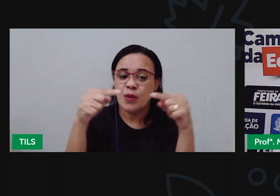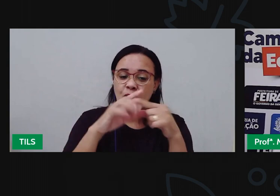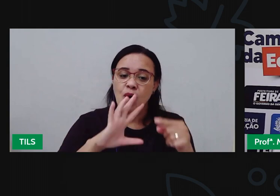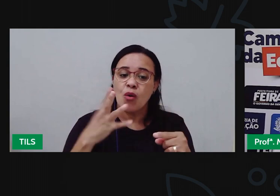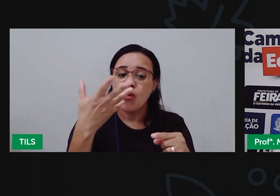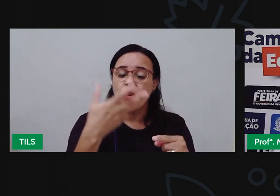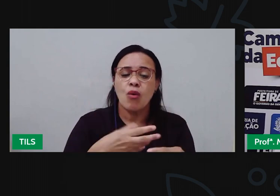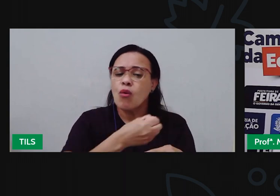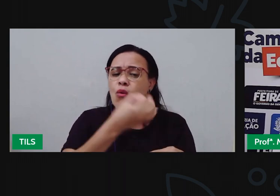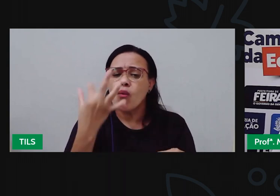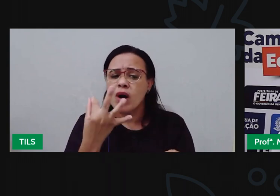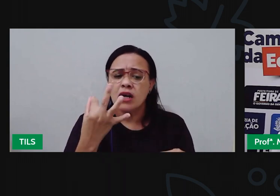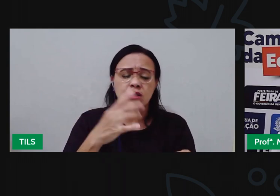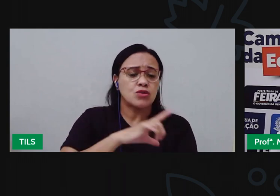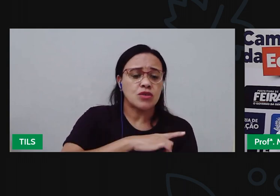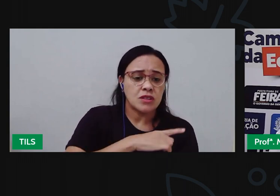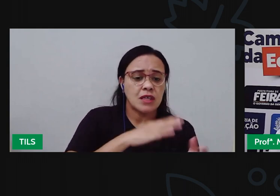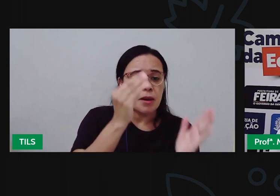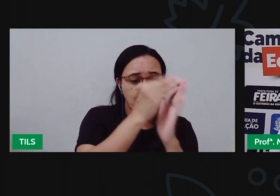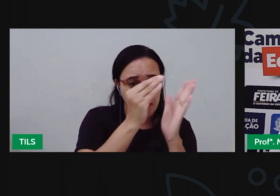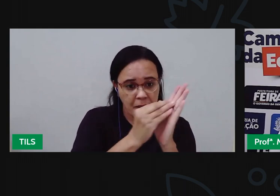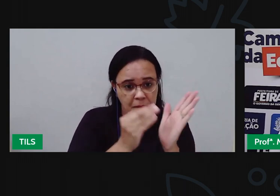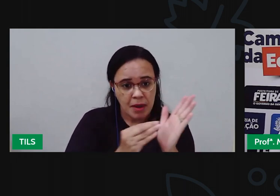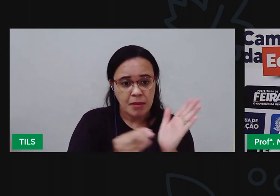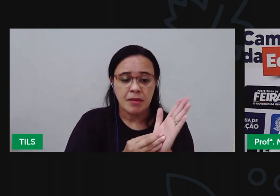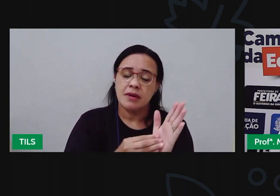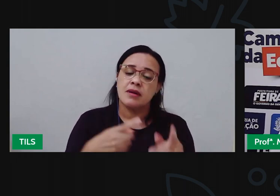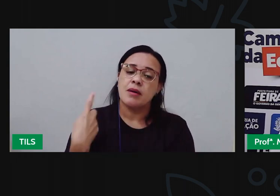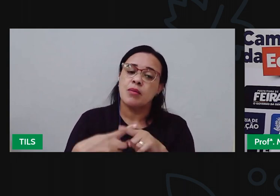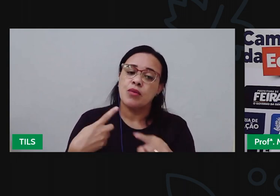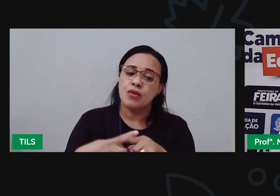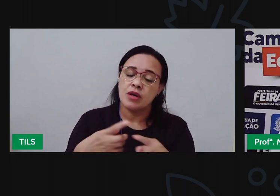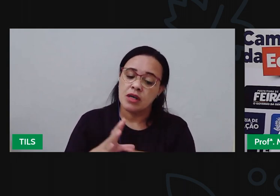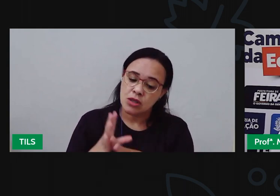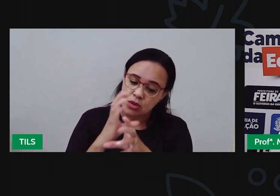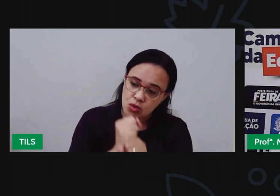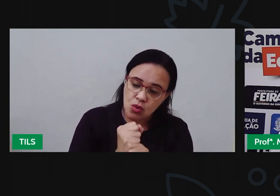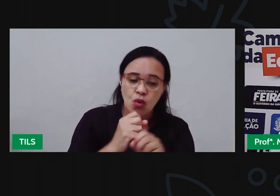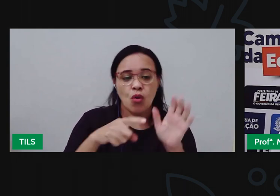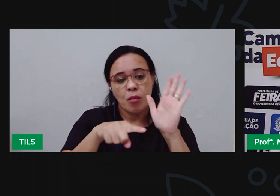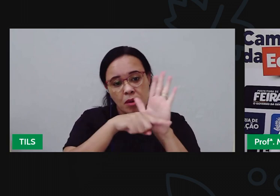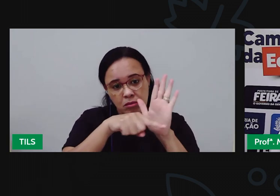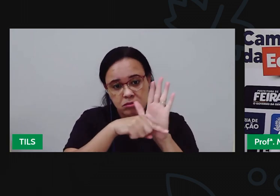soma ou a subtração, fica mais fácil de resolver o problema.